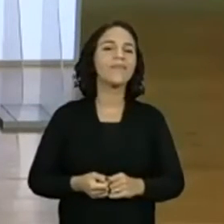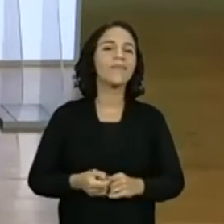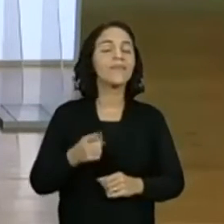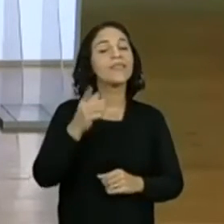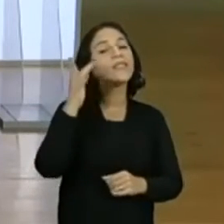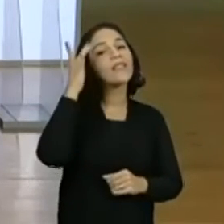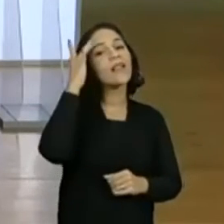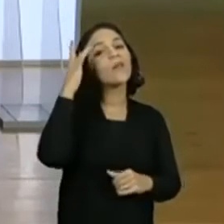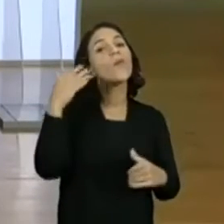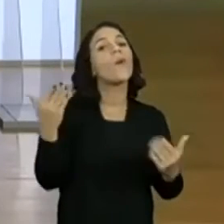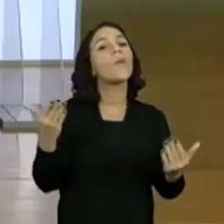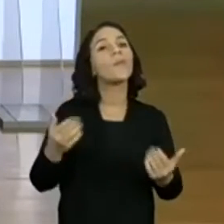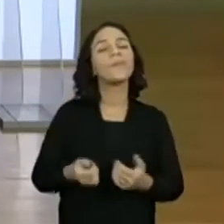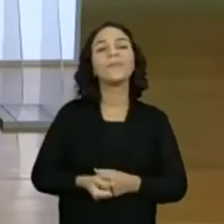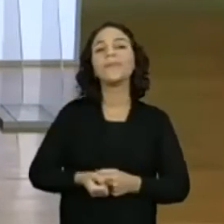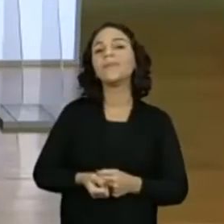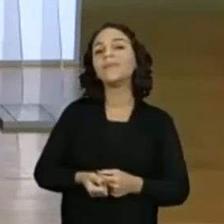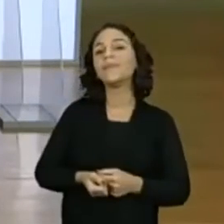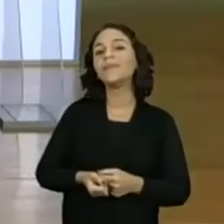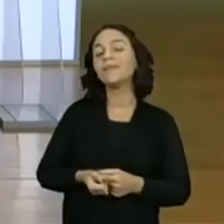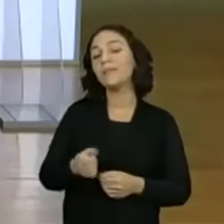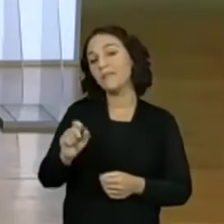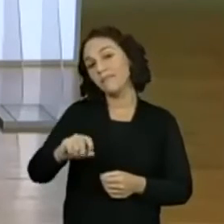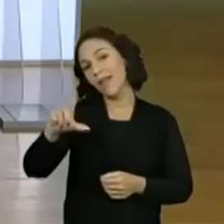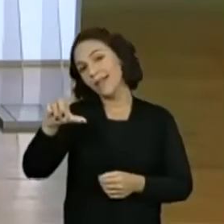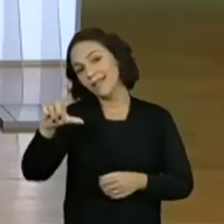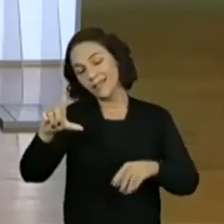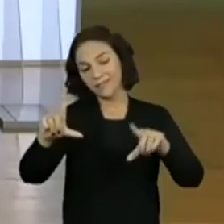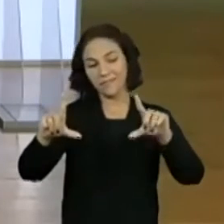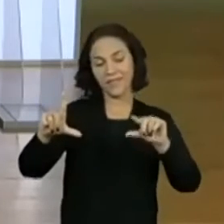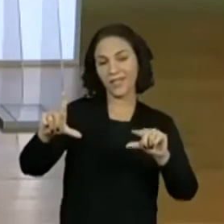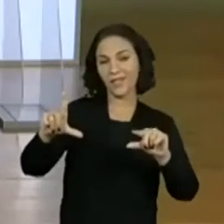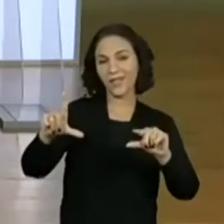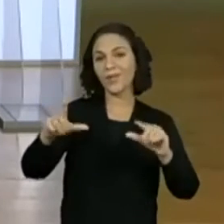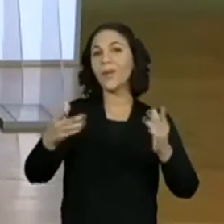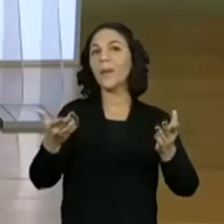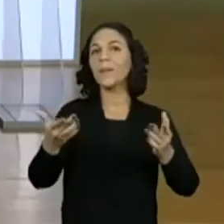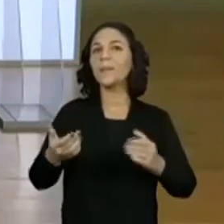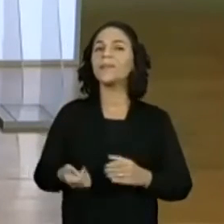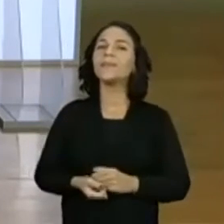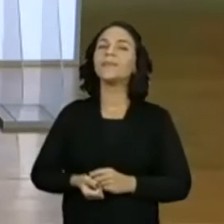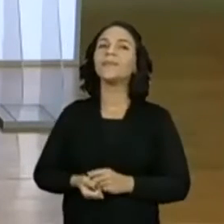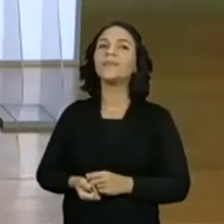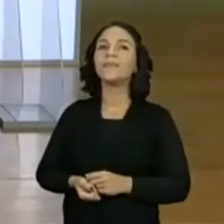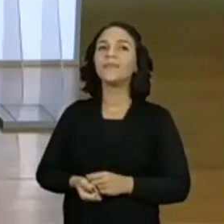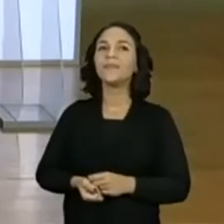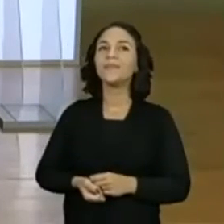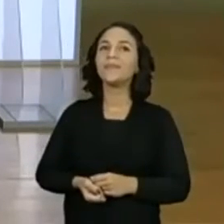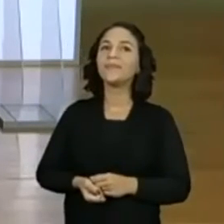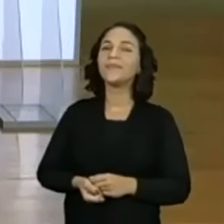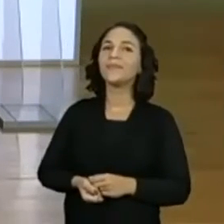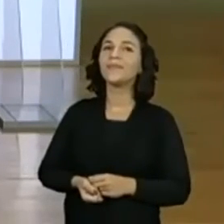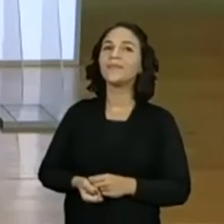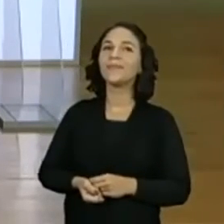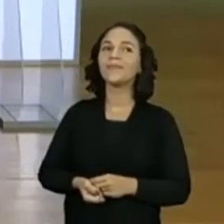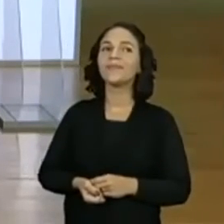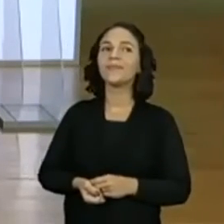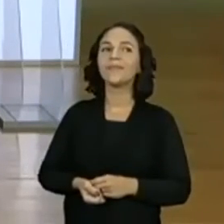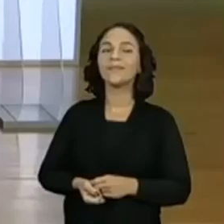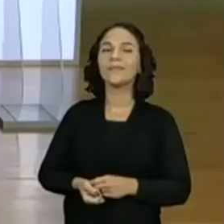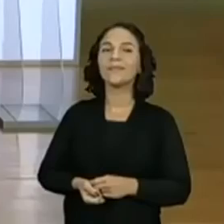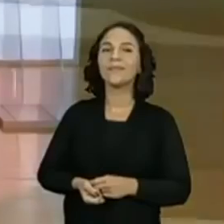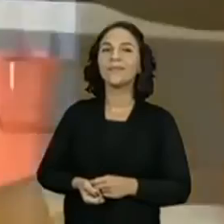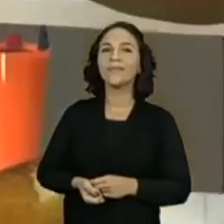o vocês acham? Tem mais ou menos? Vamos mostrar. Olha só. Rapidinho, rapidinho,